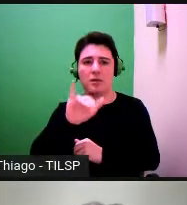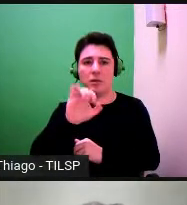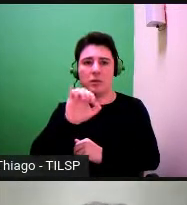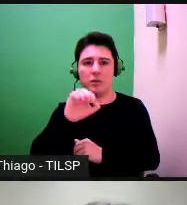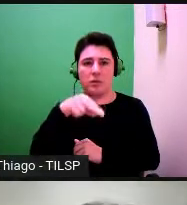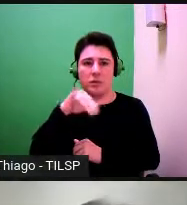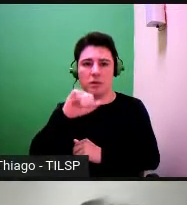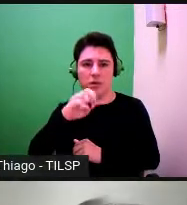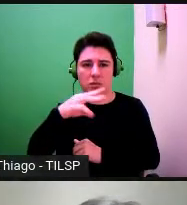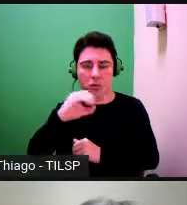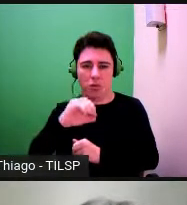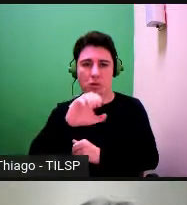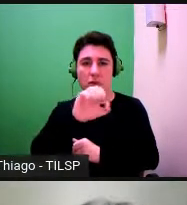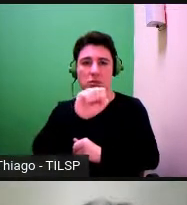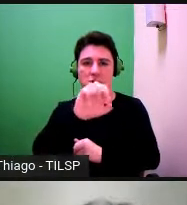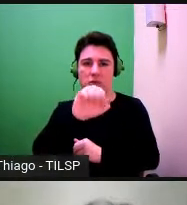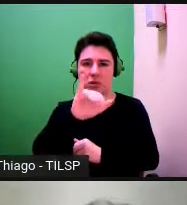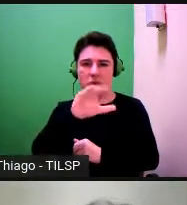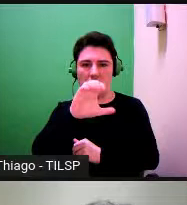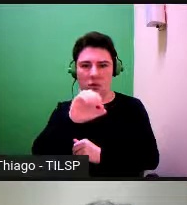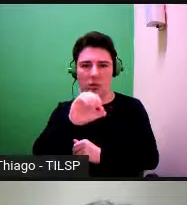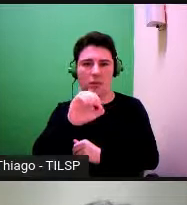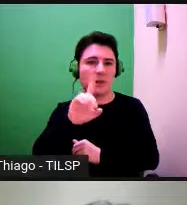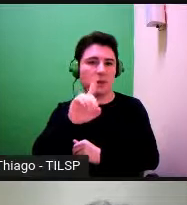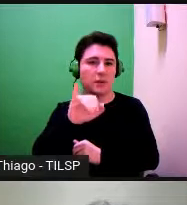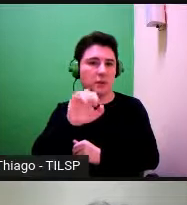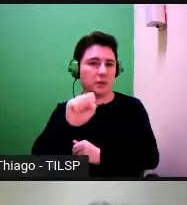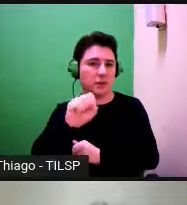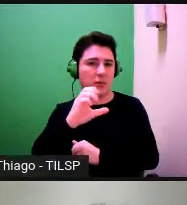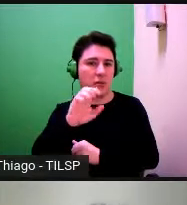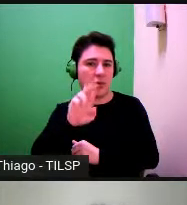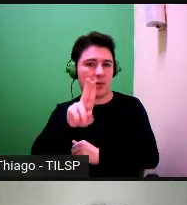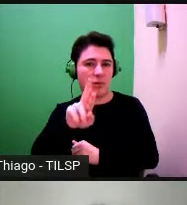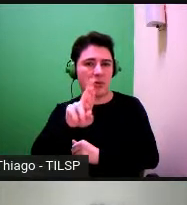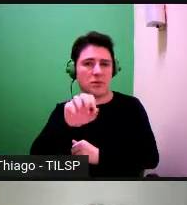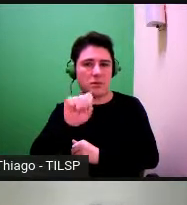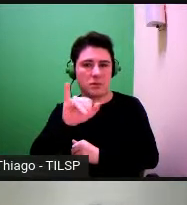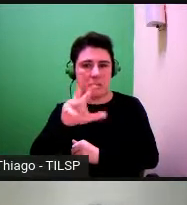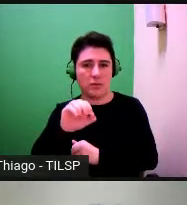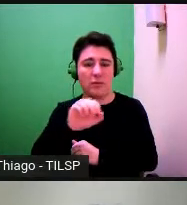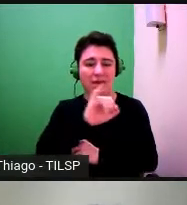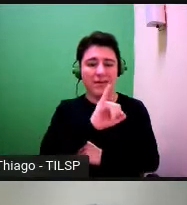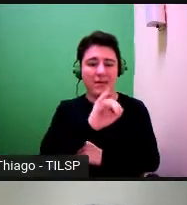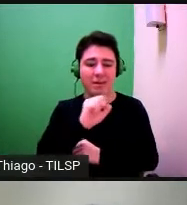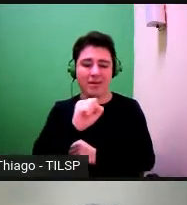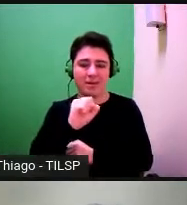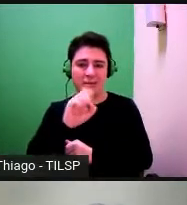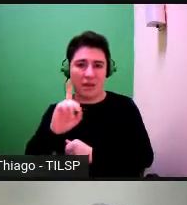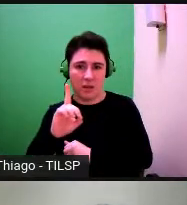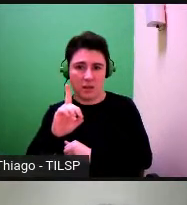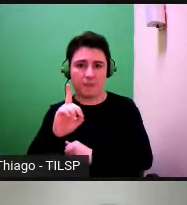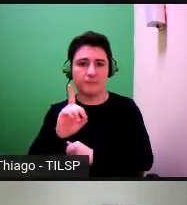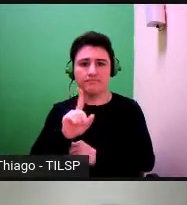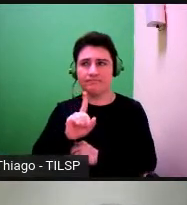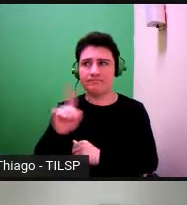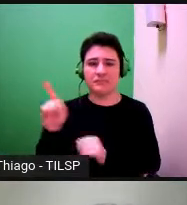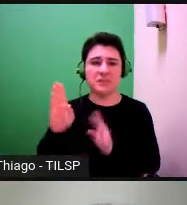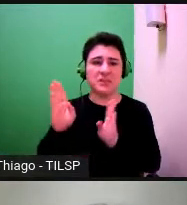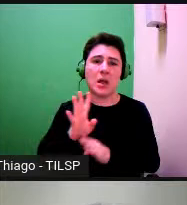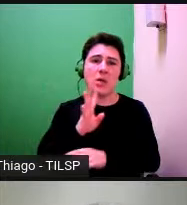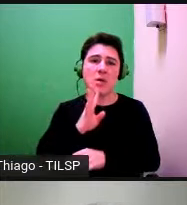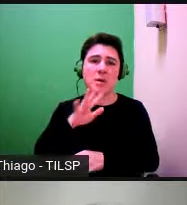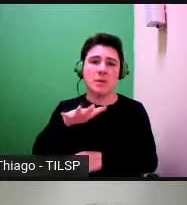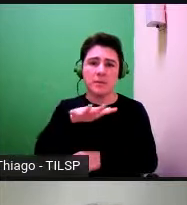provavelmente muitas das pessoas que estão a ouvir conhecem. Eu sei que o quadro será muito conhecido de algumas